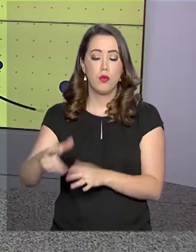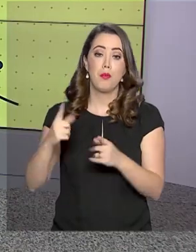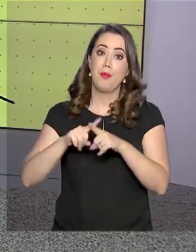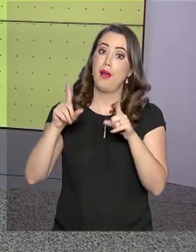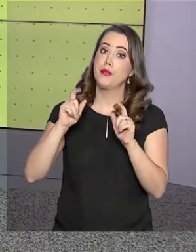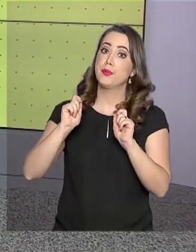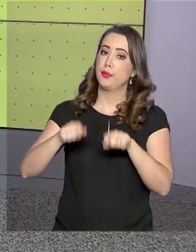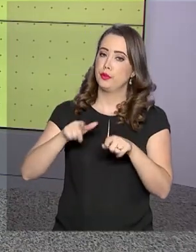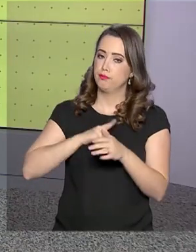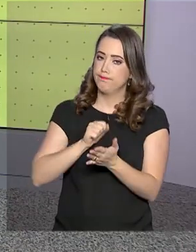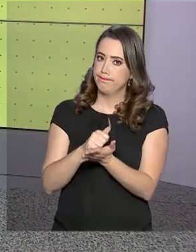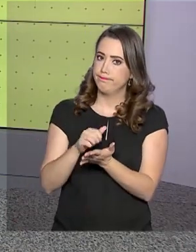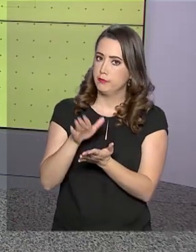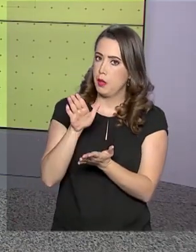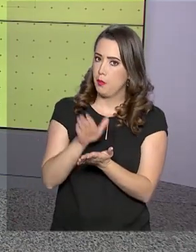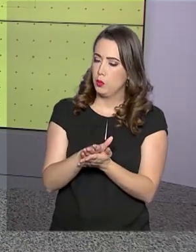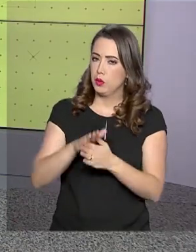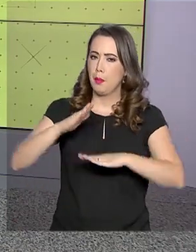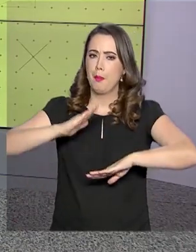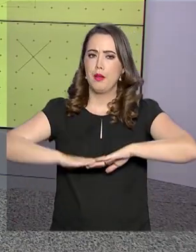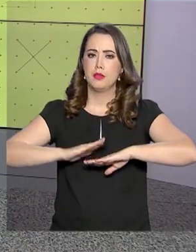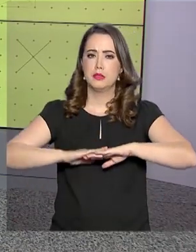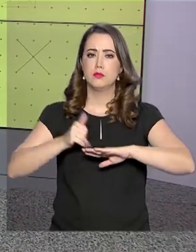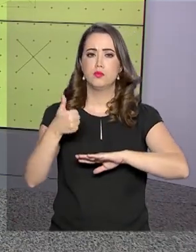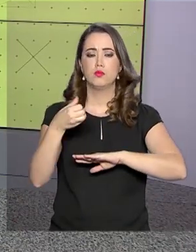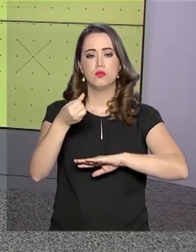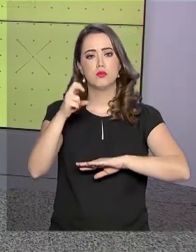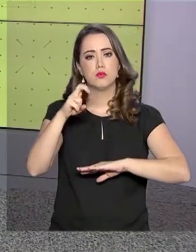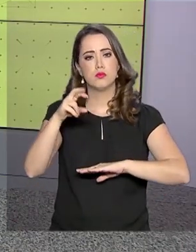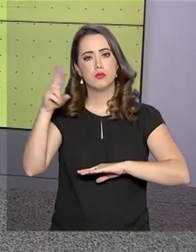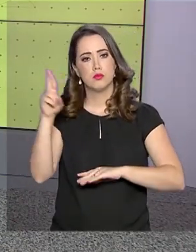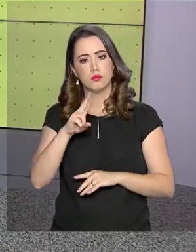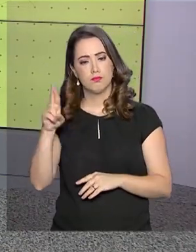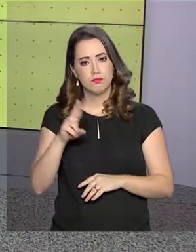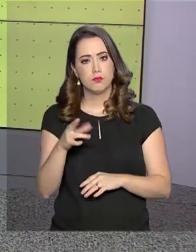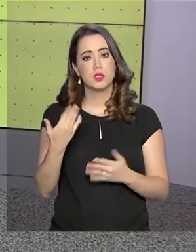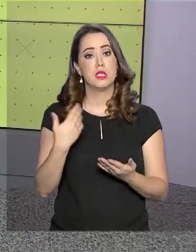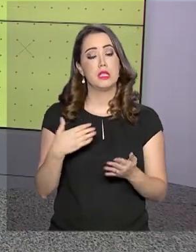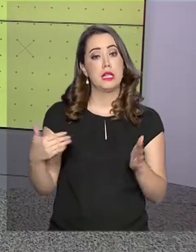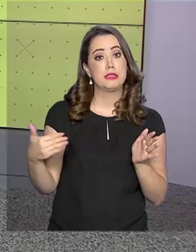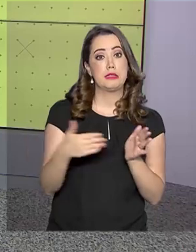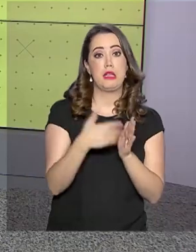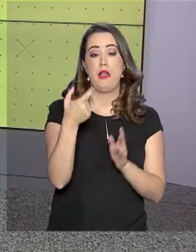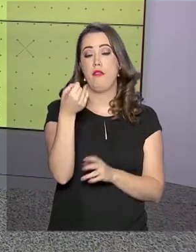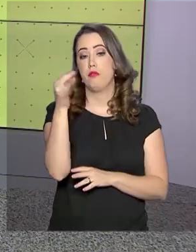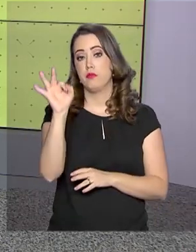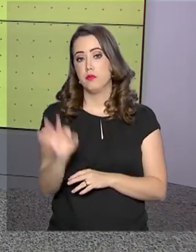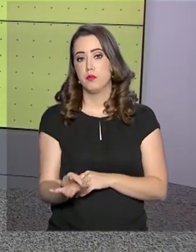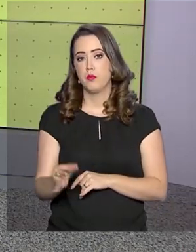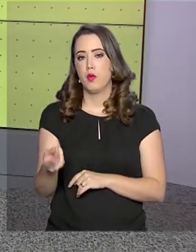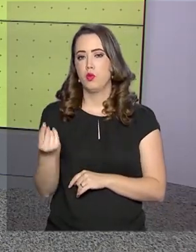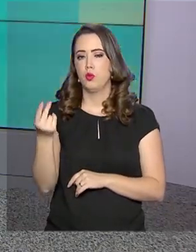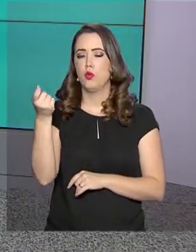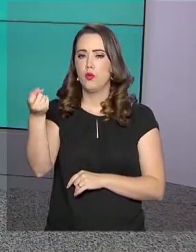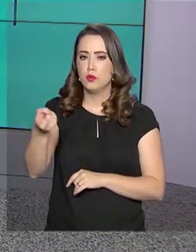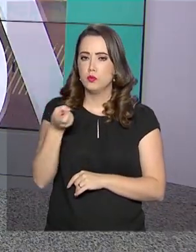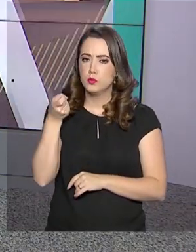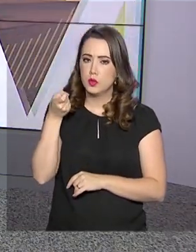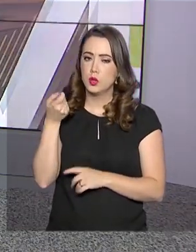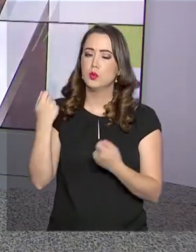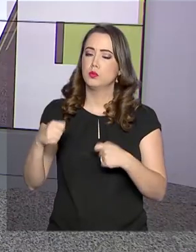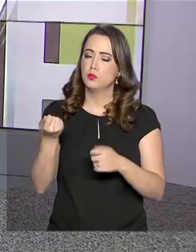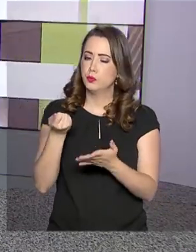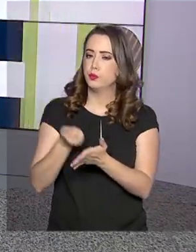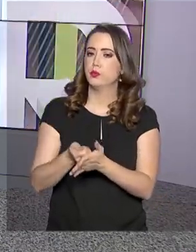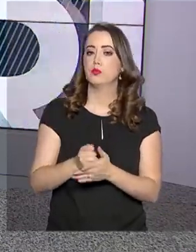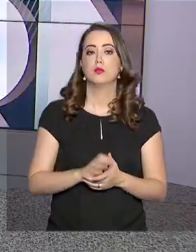pagamento da multa mínima de R 165,74 e máxima de 20% do imposto